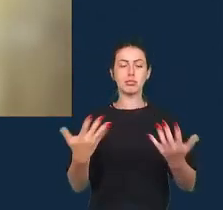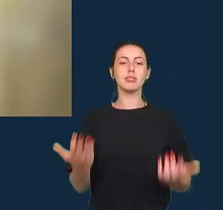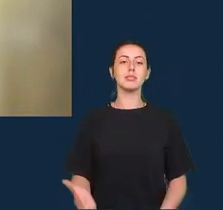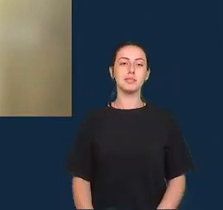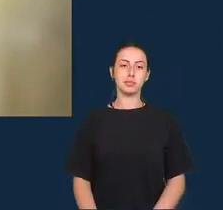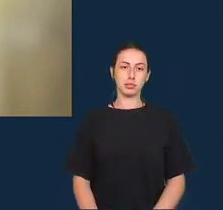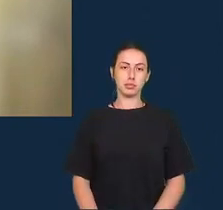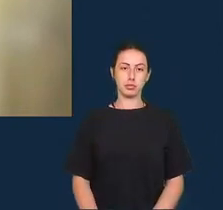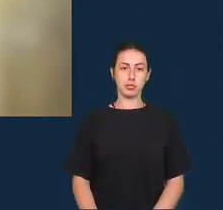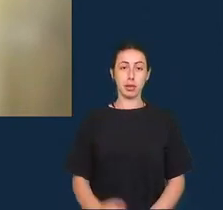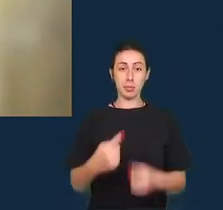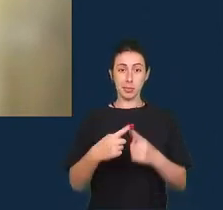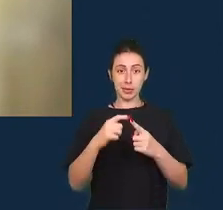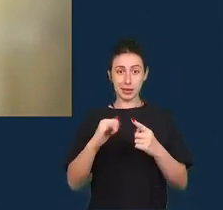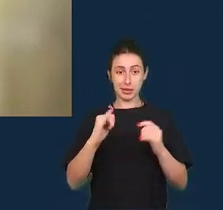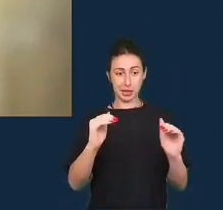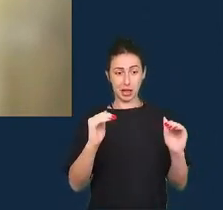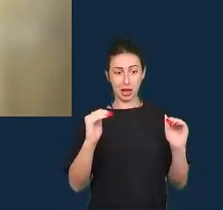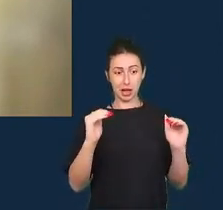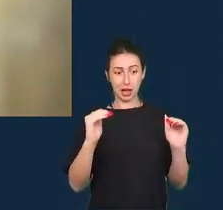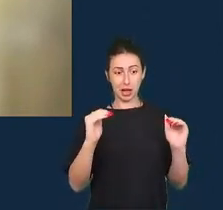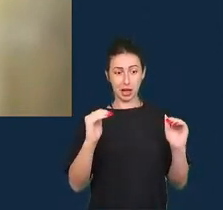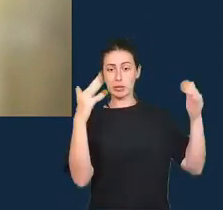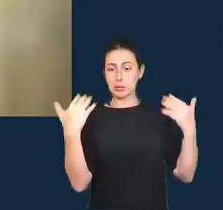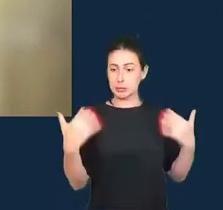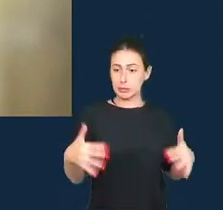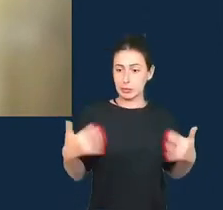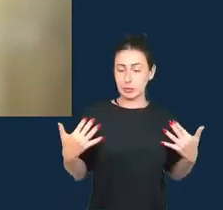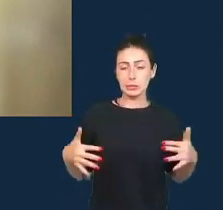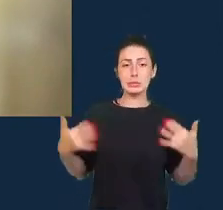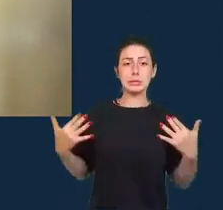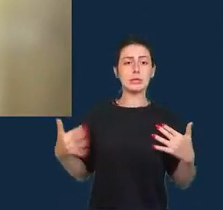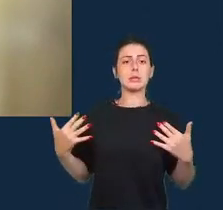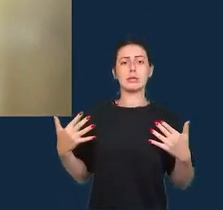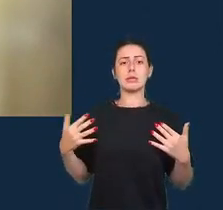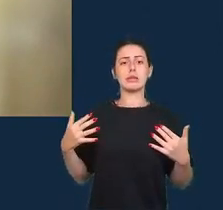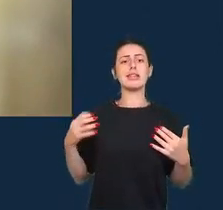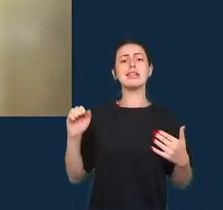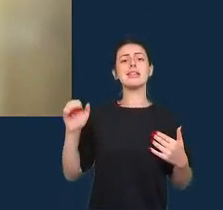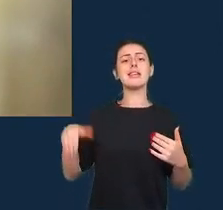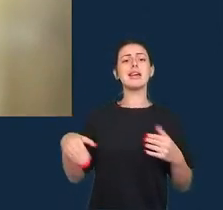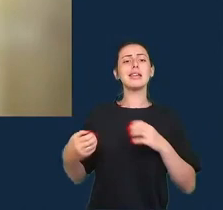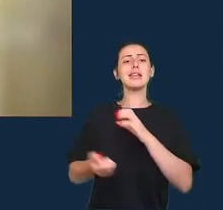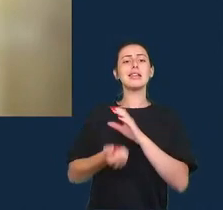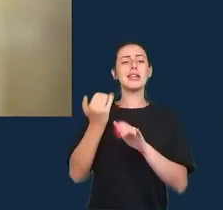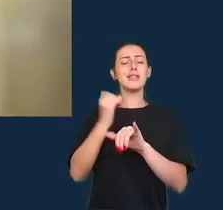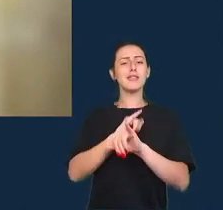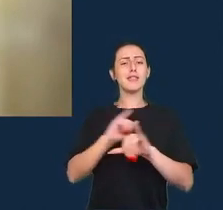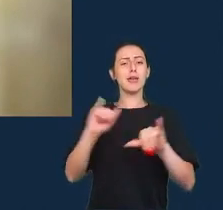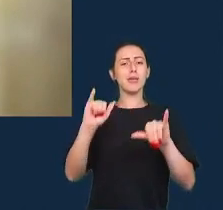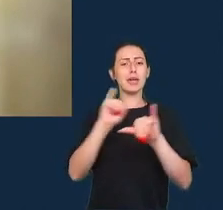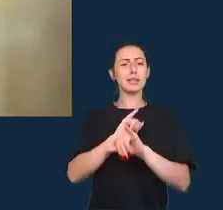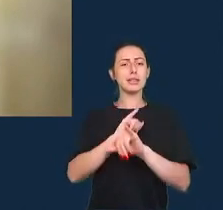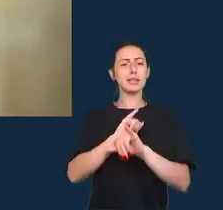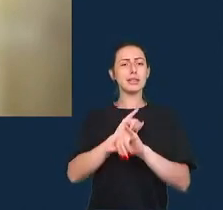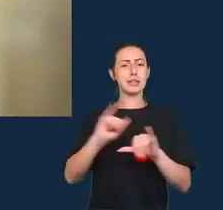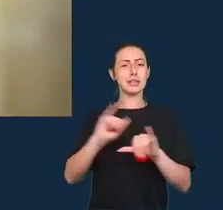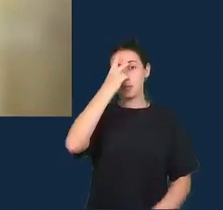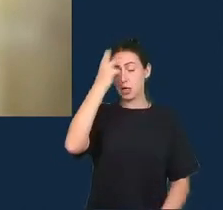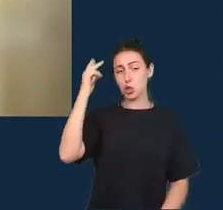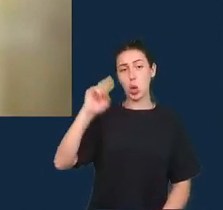exageradas de certeza normalmente são feitas pelos não-cientistas então essas formas deveriam ser abolidas